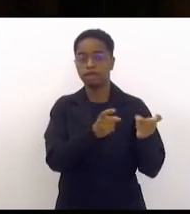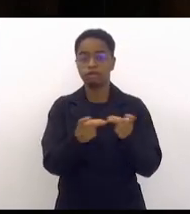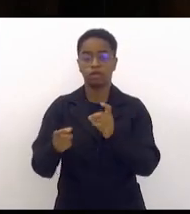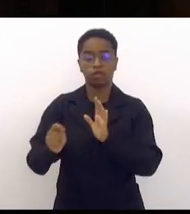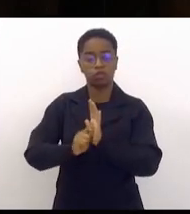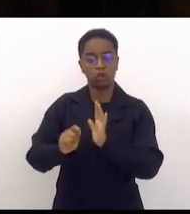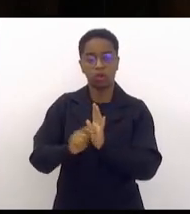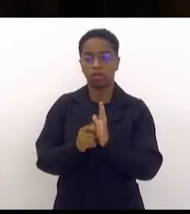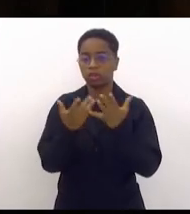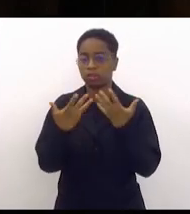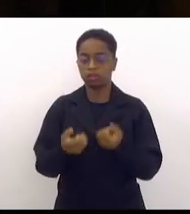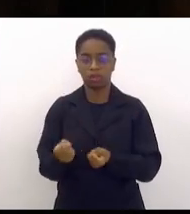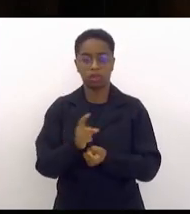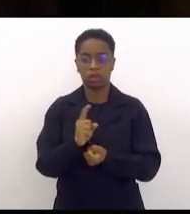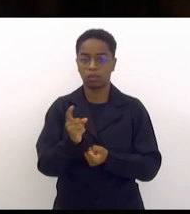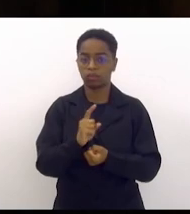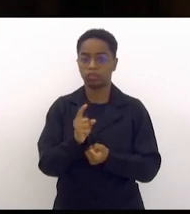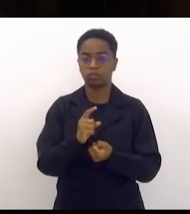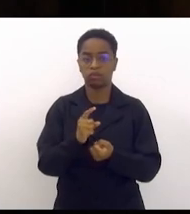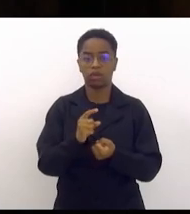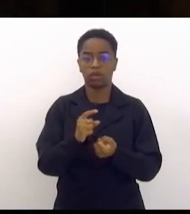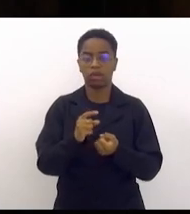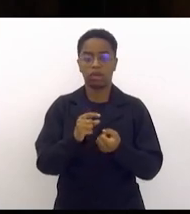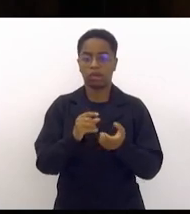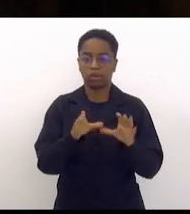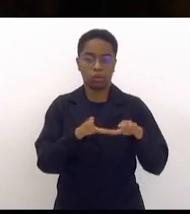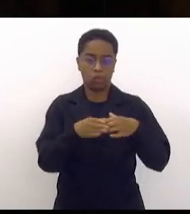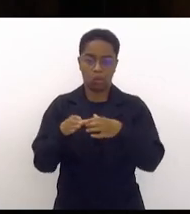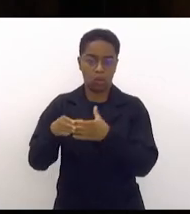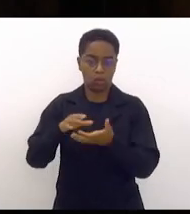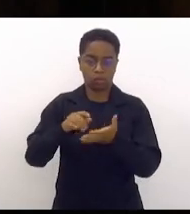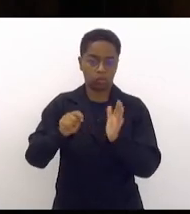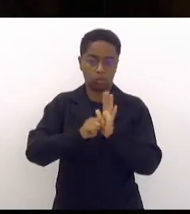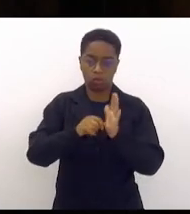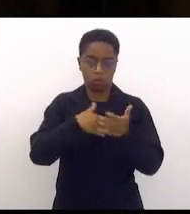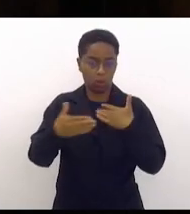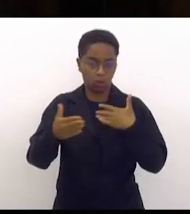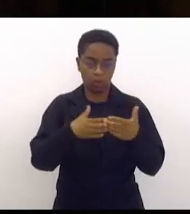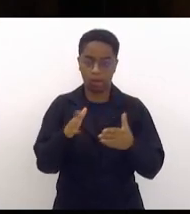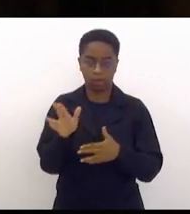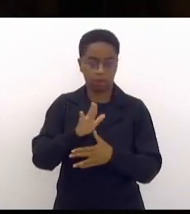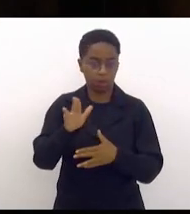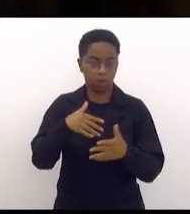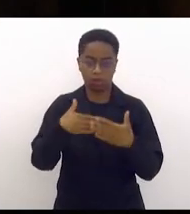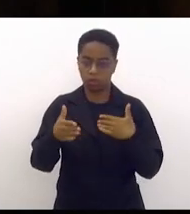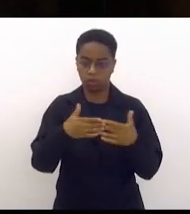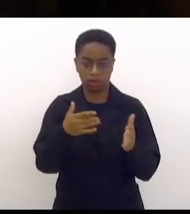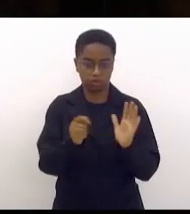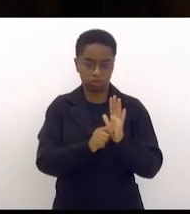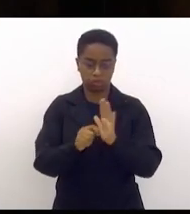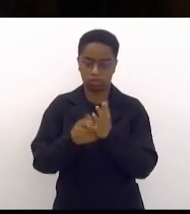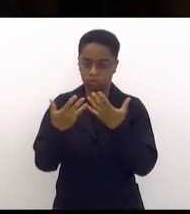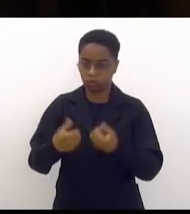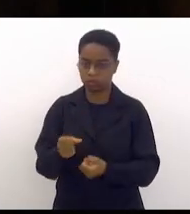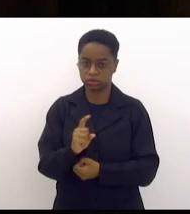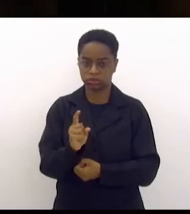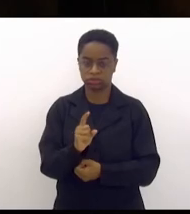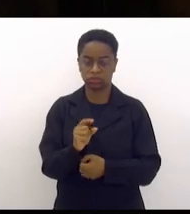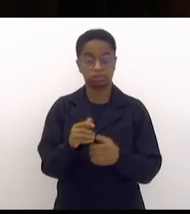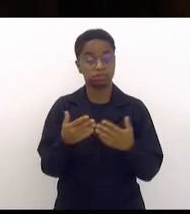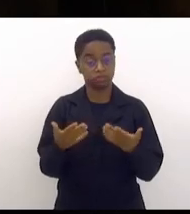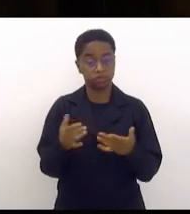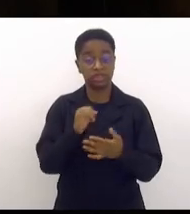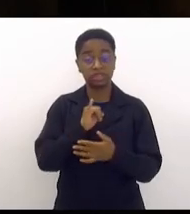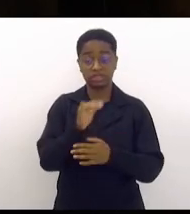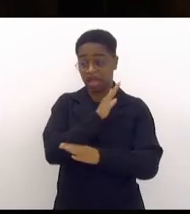tolerância a zero para o talco é tolerância a zero para a maconha e vai por aí na hora que o